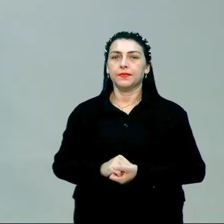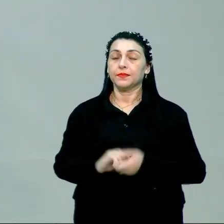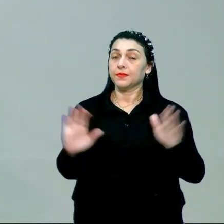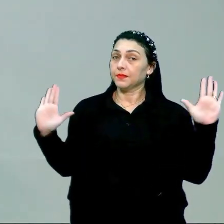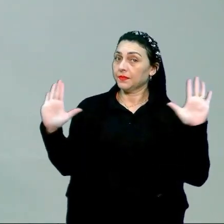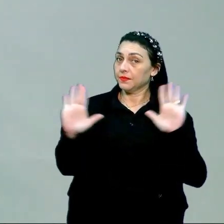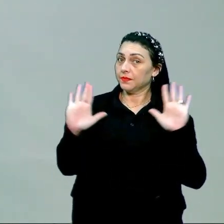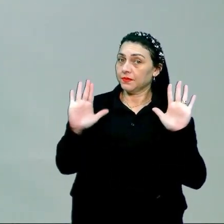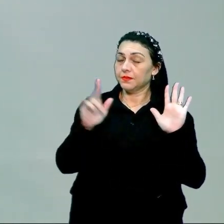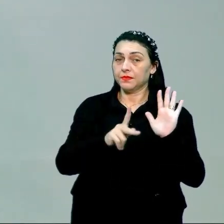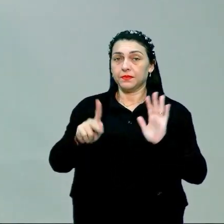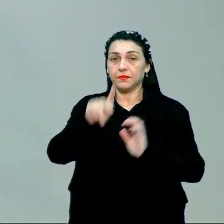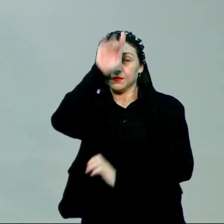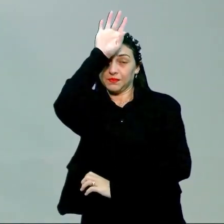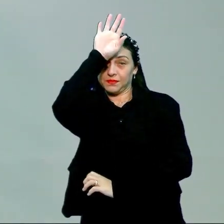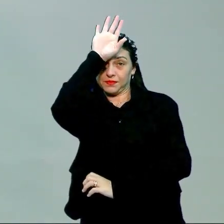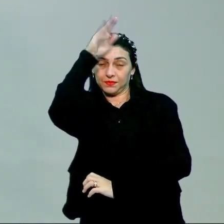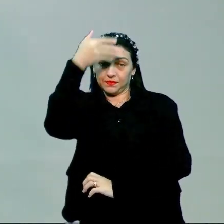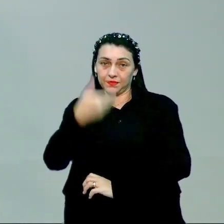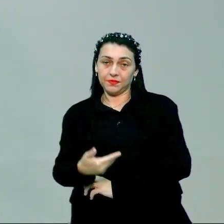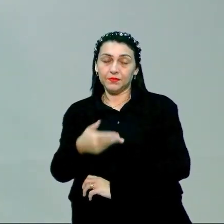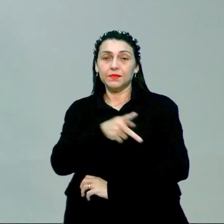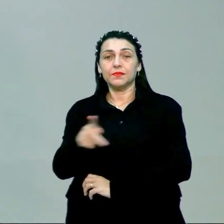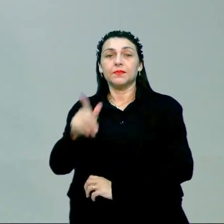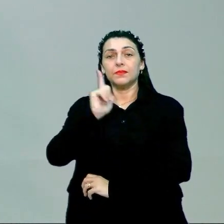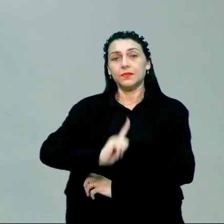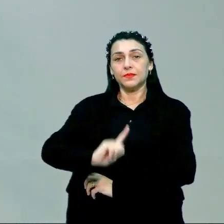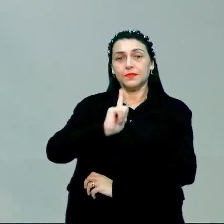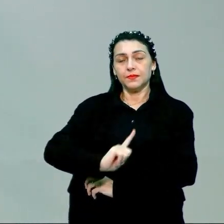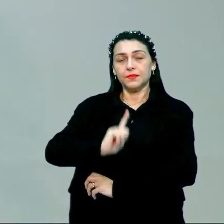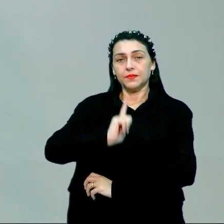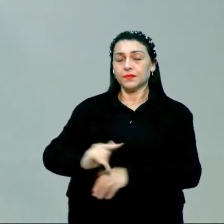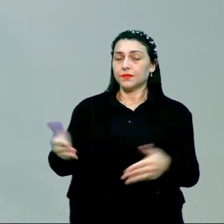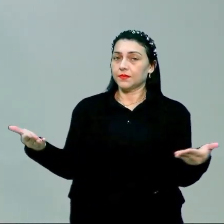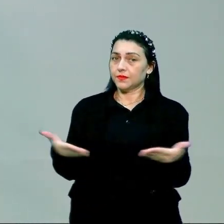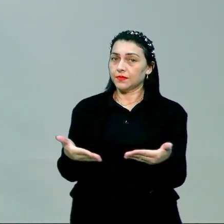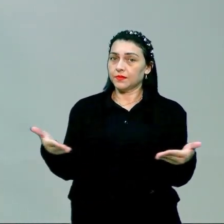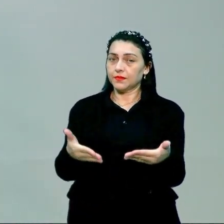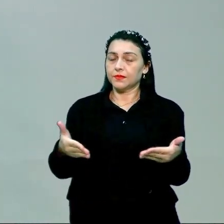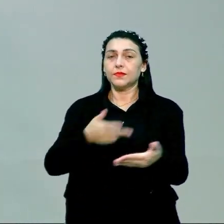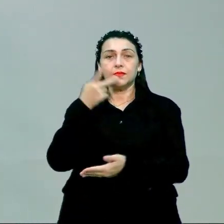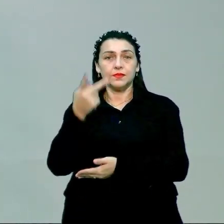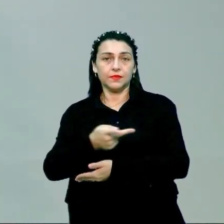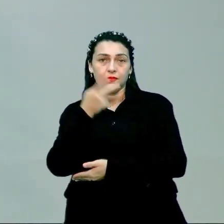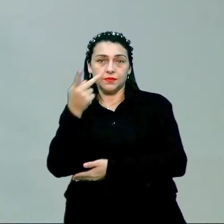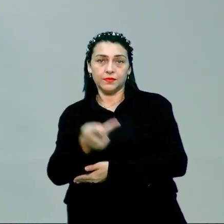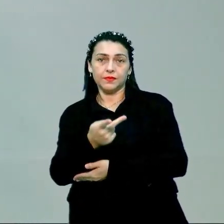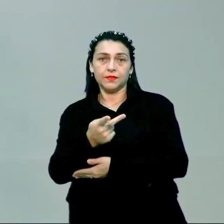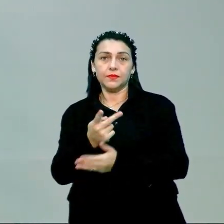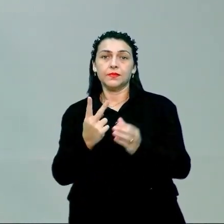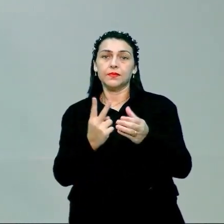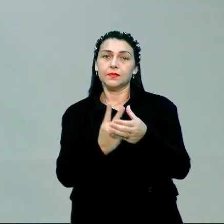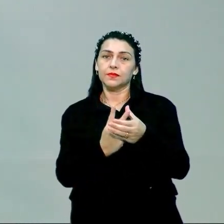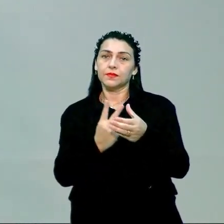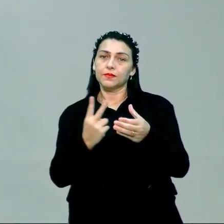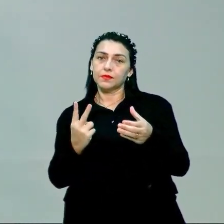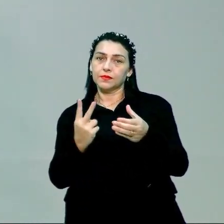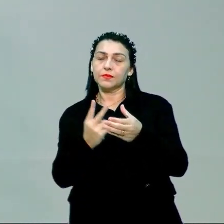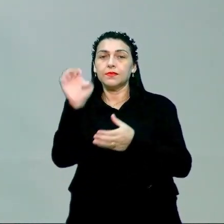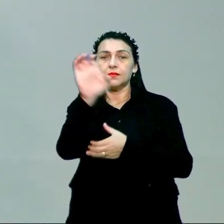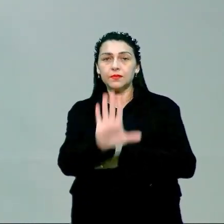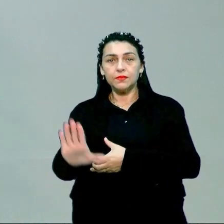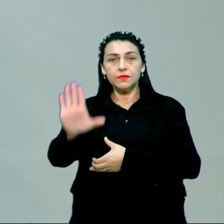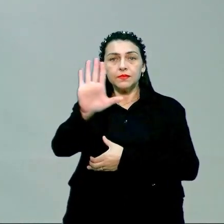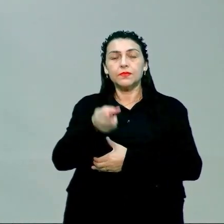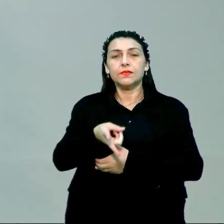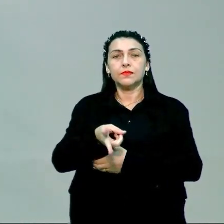Olá, professor Ziel aqui, nossa aula de literatura. Hoje vamos falar sobre as vanguardas europeias. Vamos